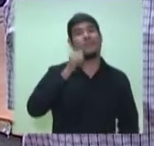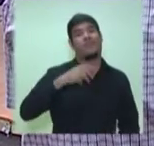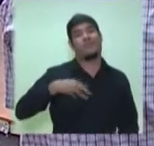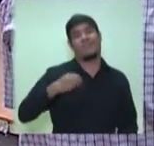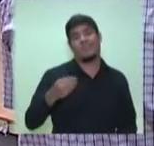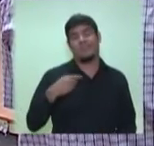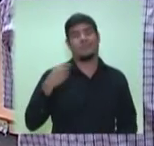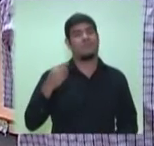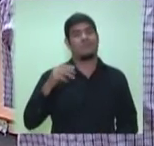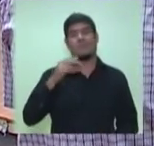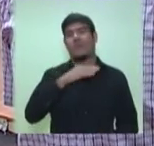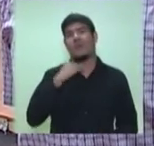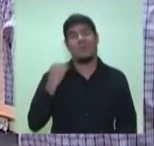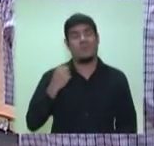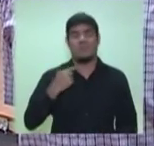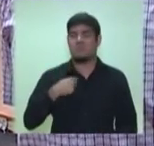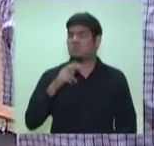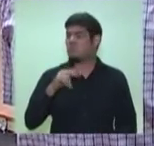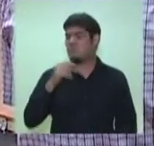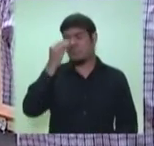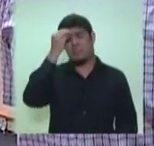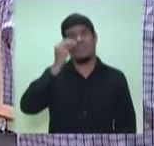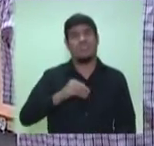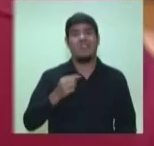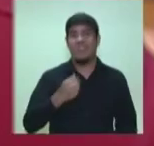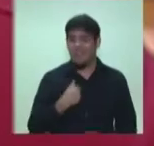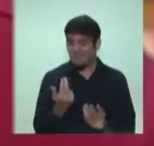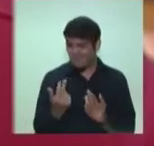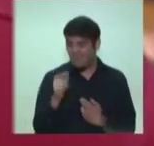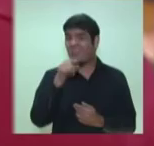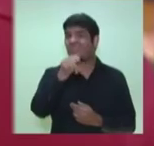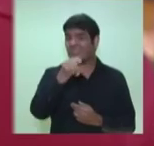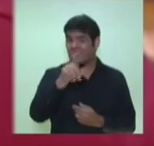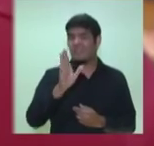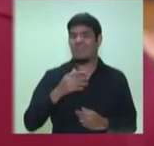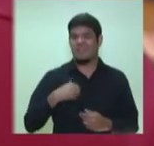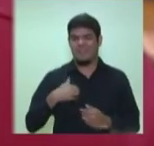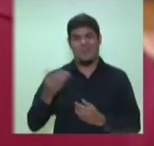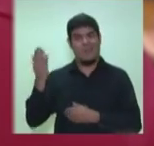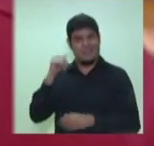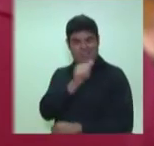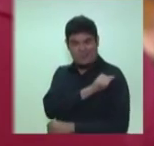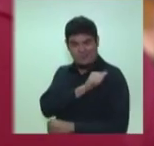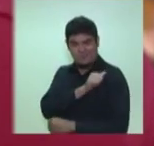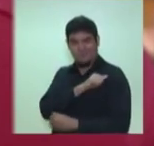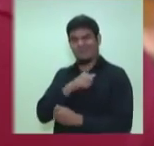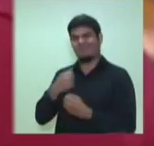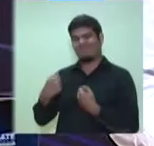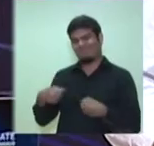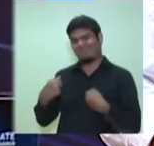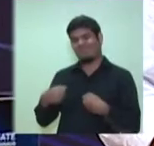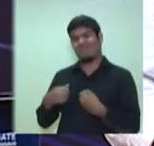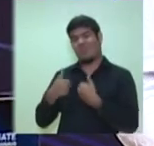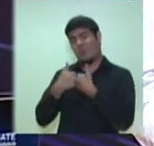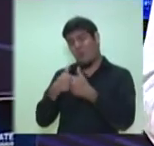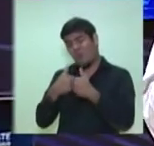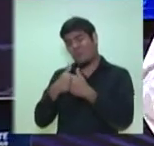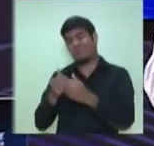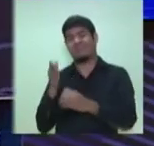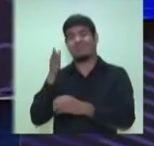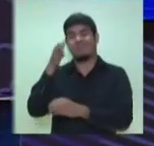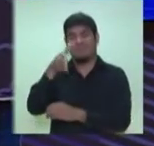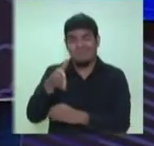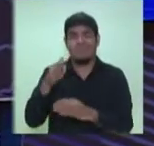aqui estão vivendo, de um estudante que precisava pegar ônibus para ir para a universidade, para ir para a escola, e que venceu como profissional